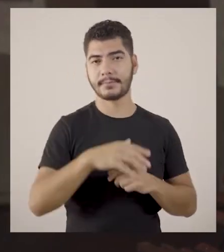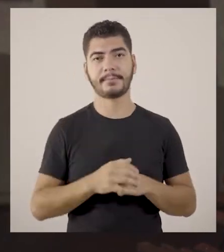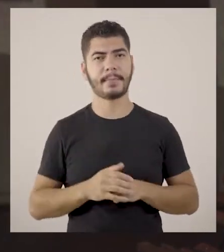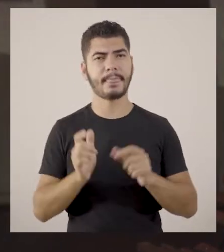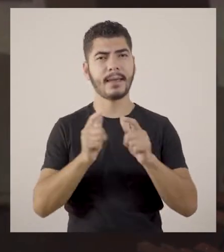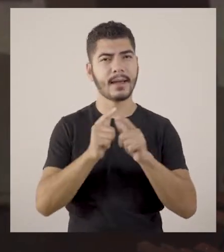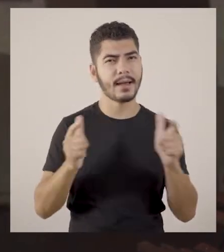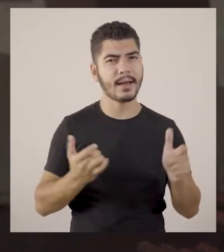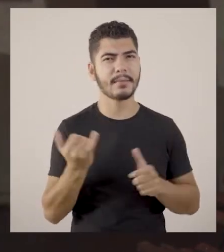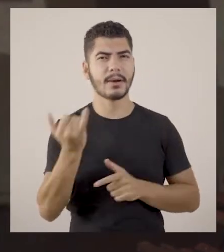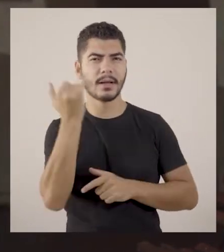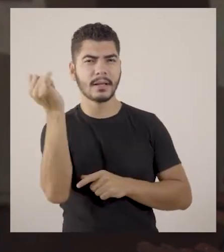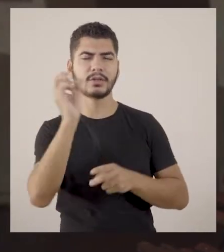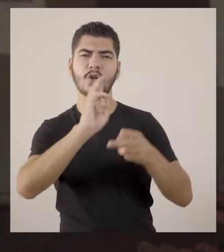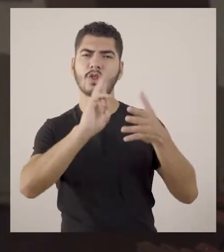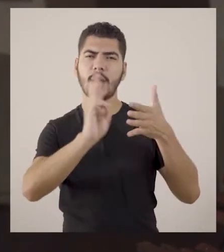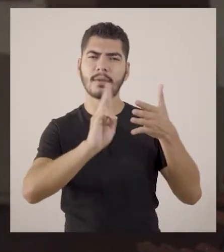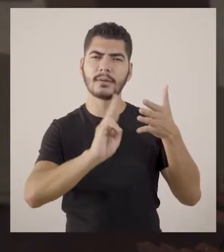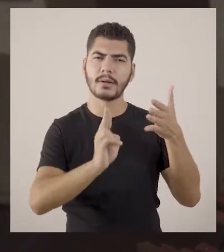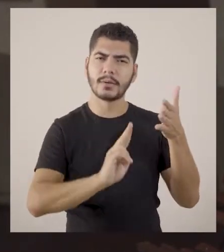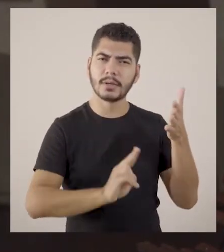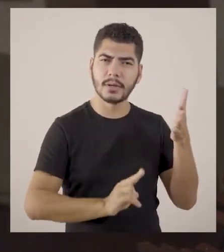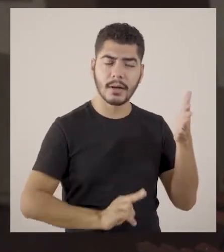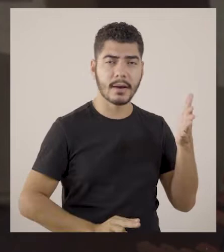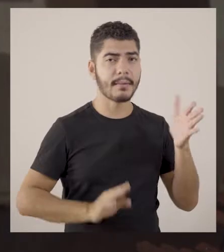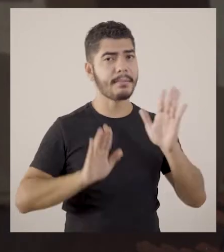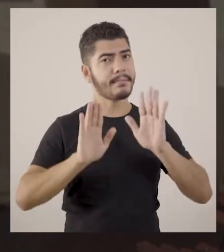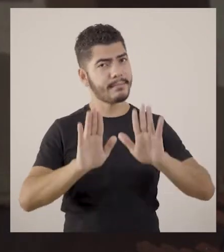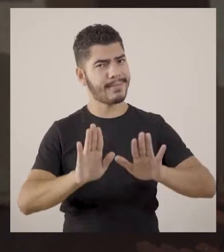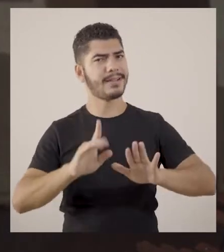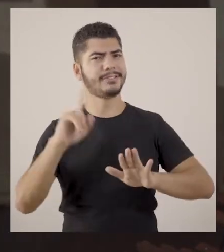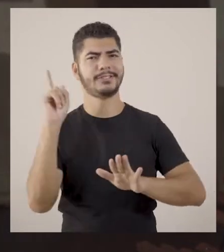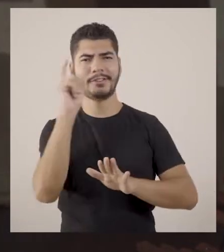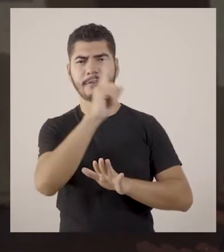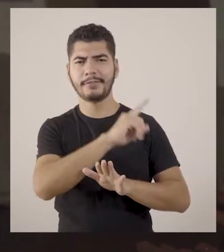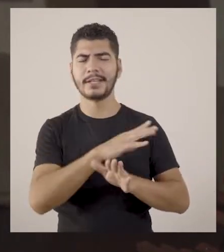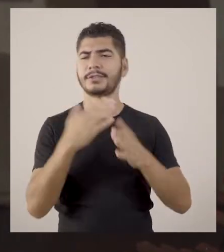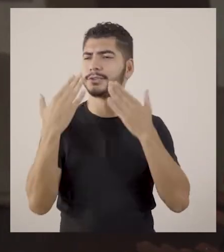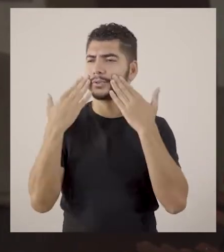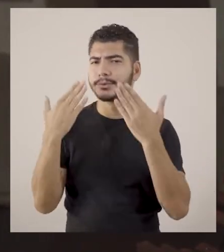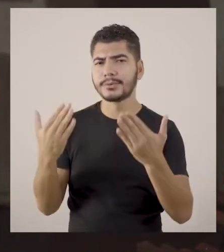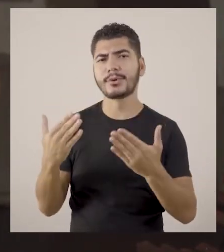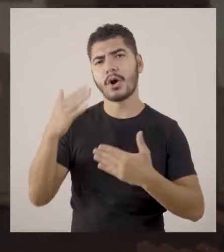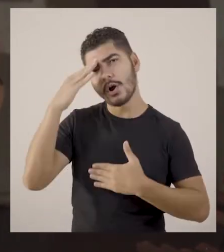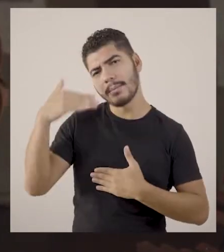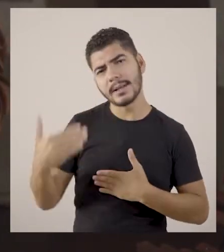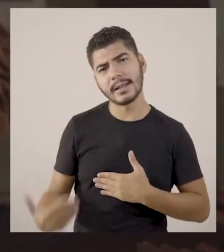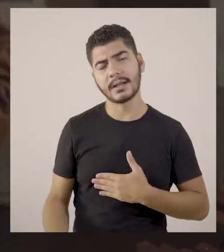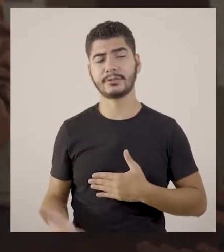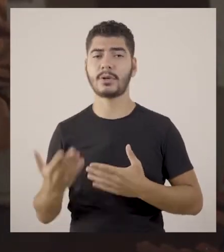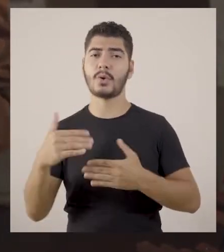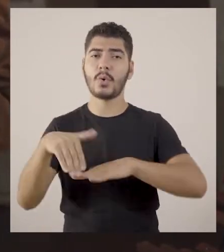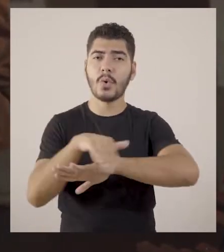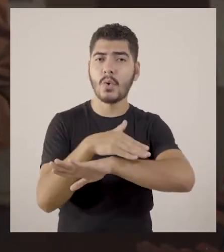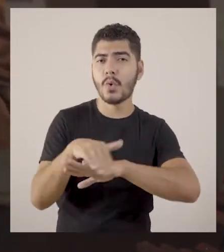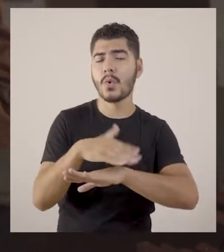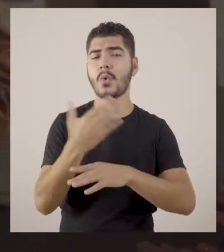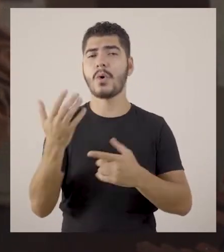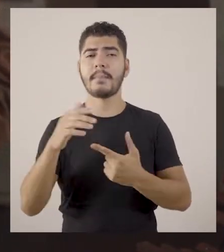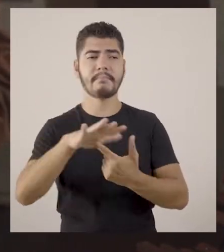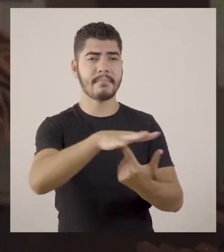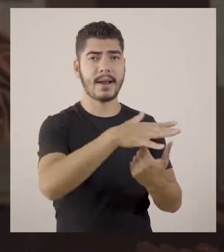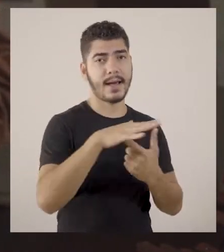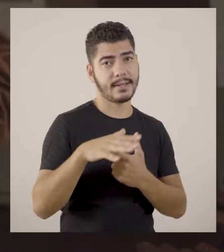apesar da grande relevância dos nomes, claramente os vemos homenageados nas ruas, nas praças. Com a exceção de André